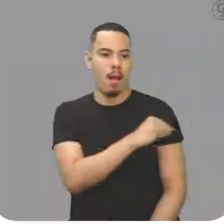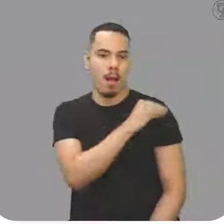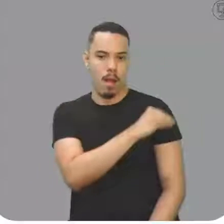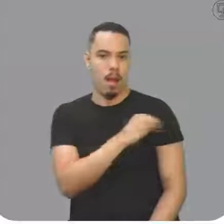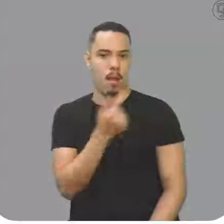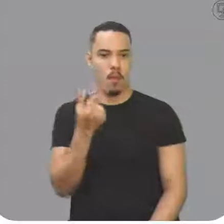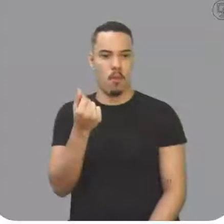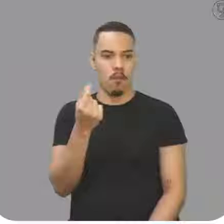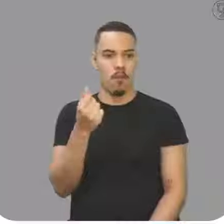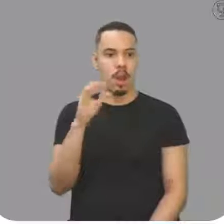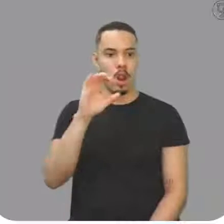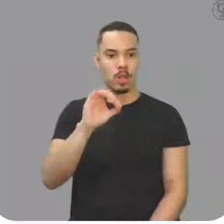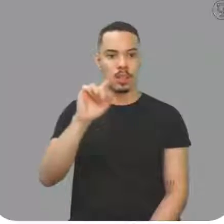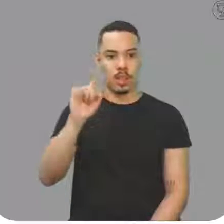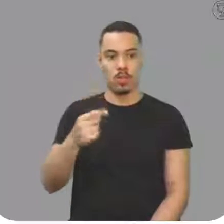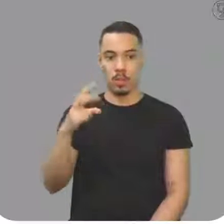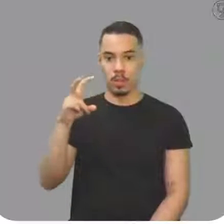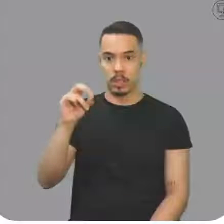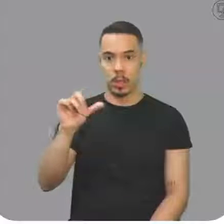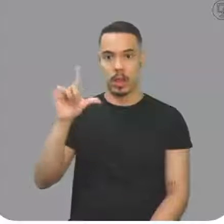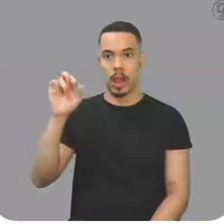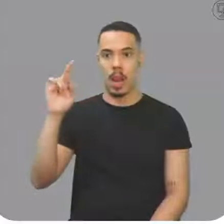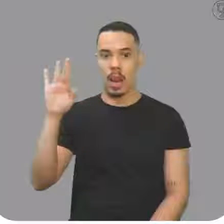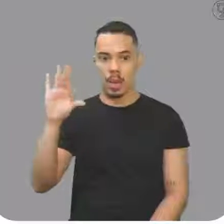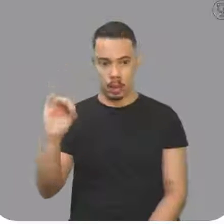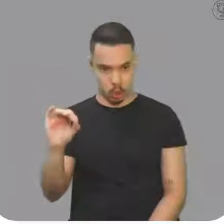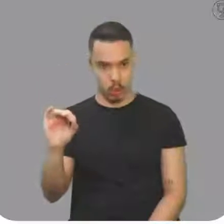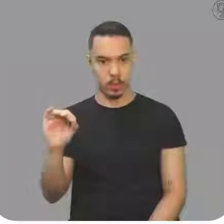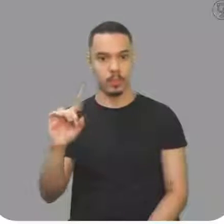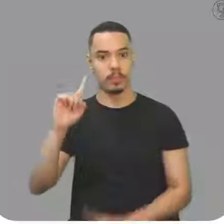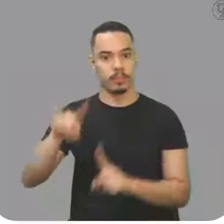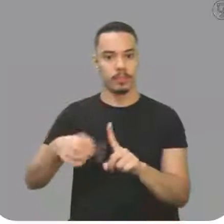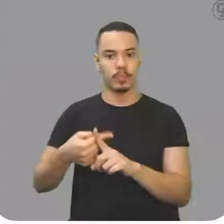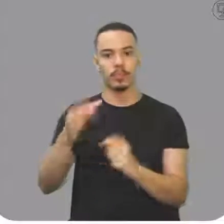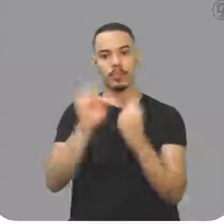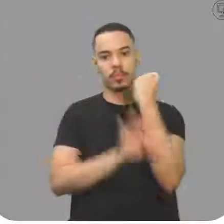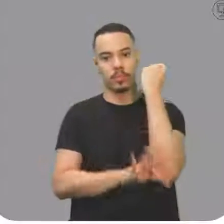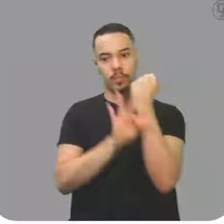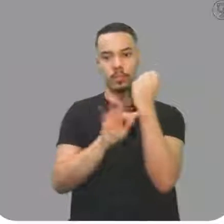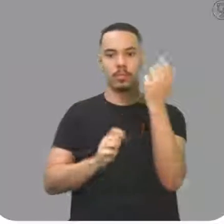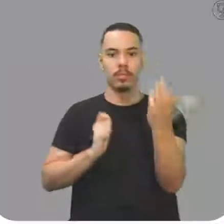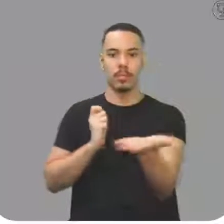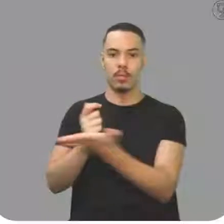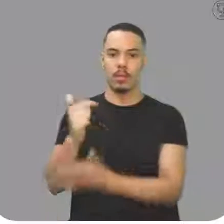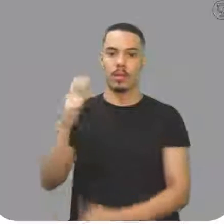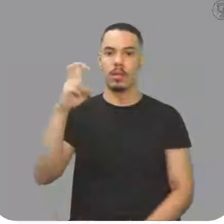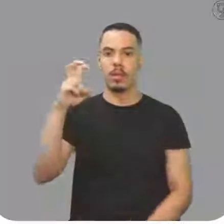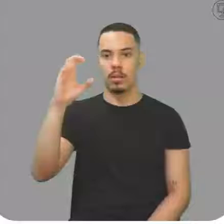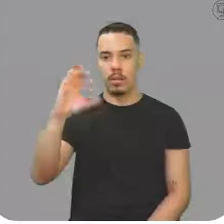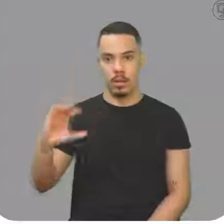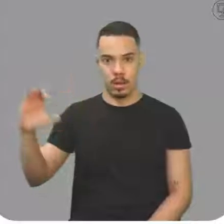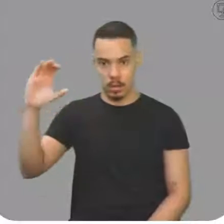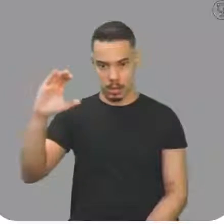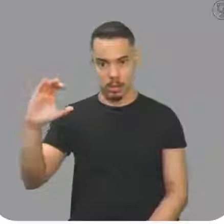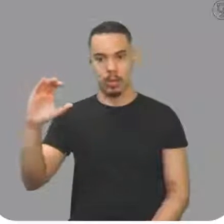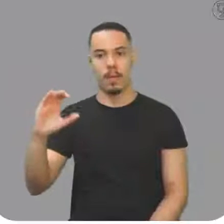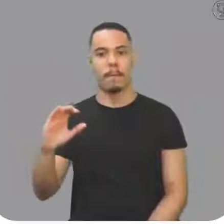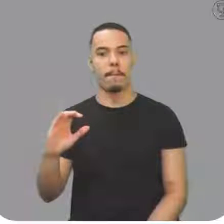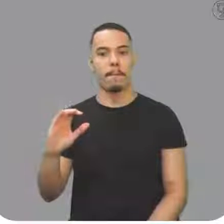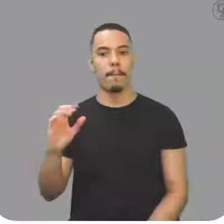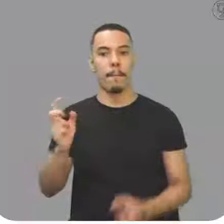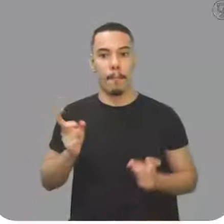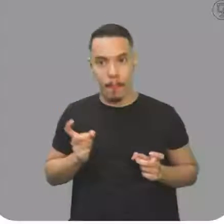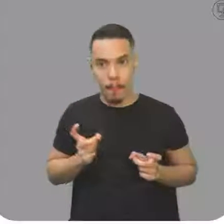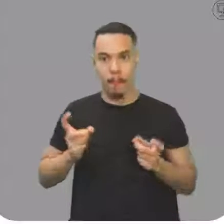0,50 cada litro. Mas a temperatura que ele comprou foi de 5 graus Celsius. Para